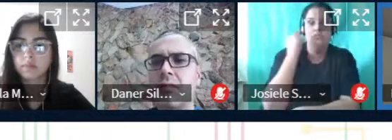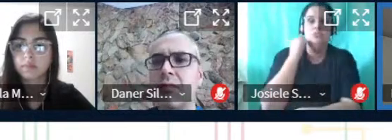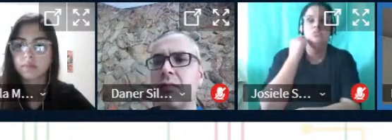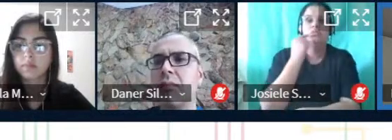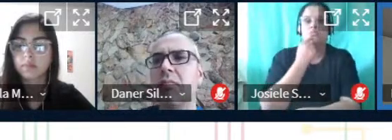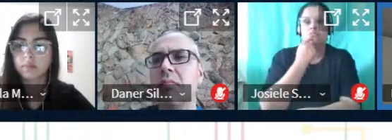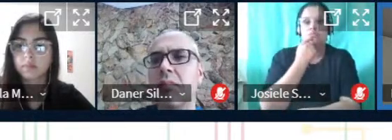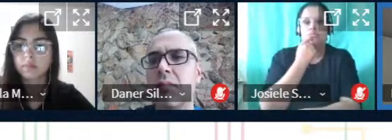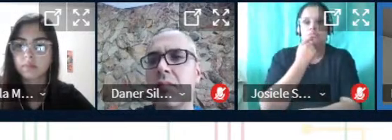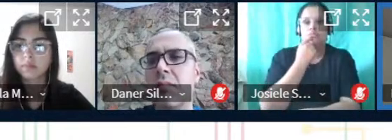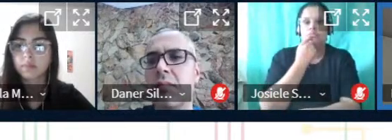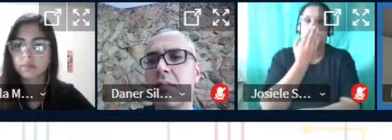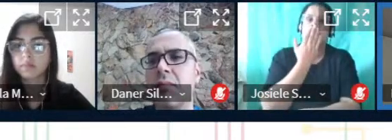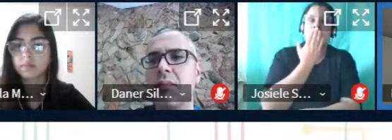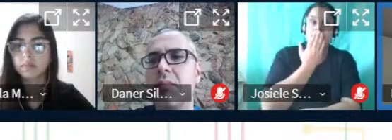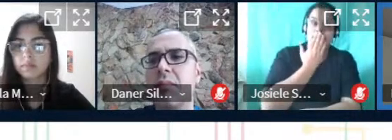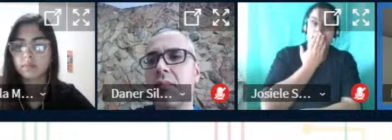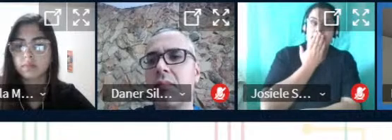e o aluno mudo